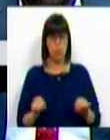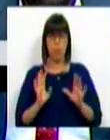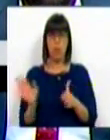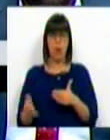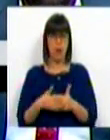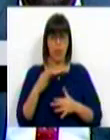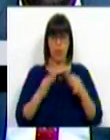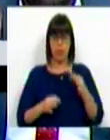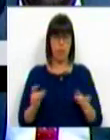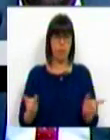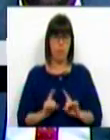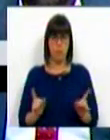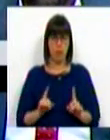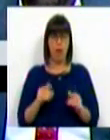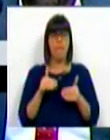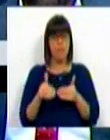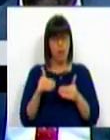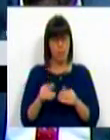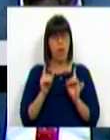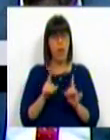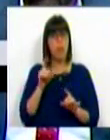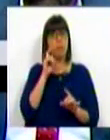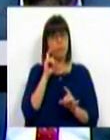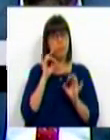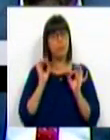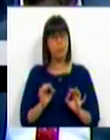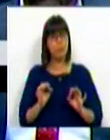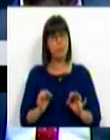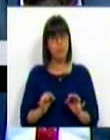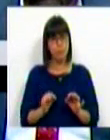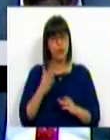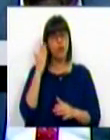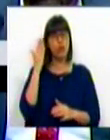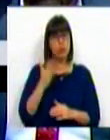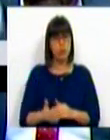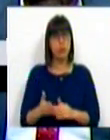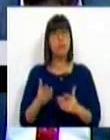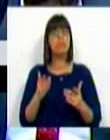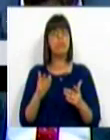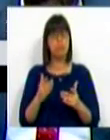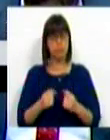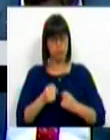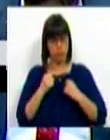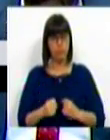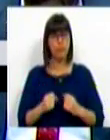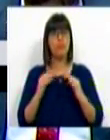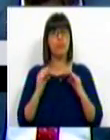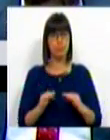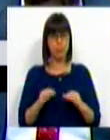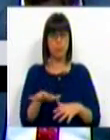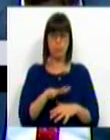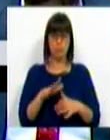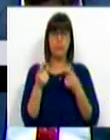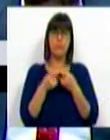encerramento de tribunais. Aquilo que haverá é a garantia que a justiça será afirmada numa